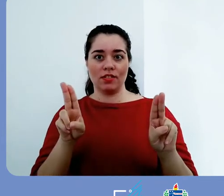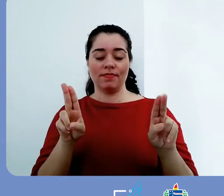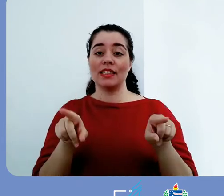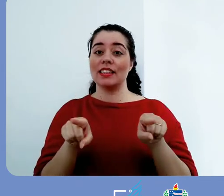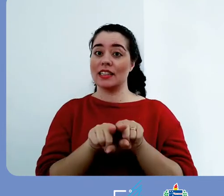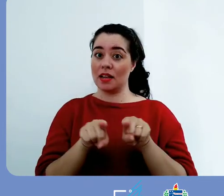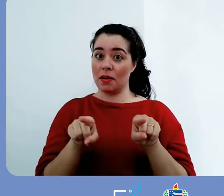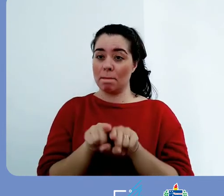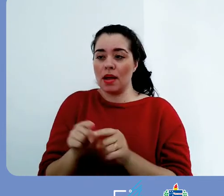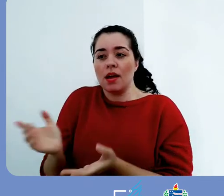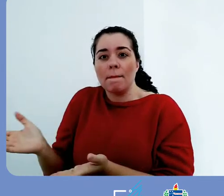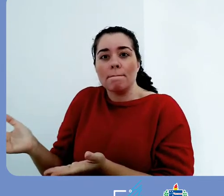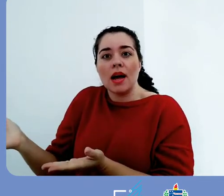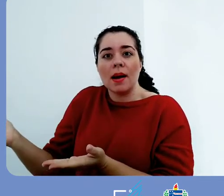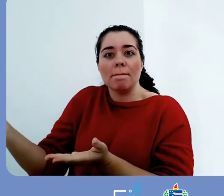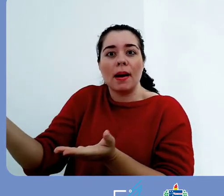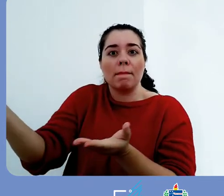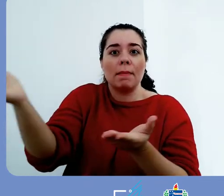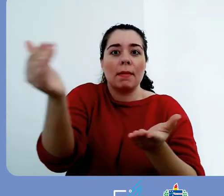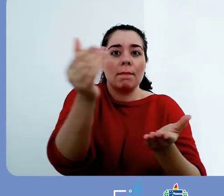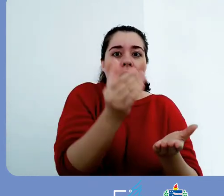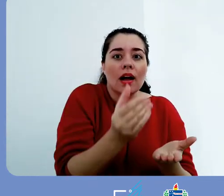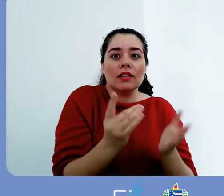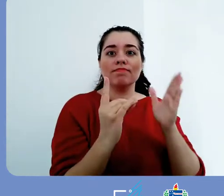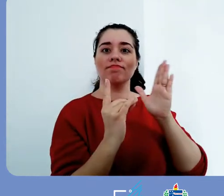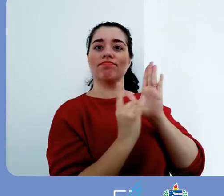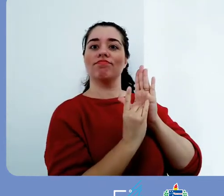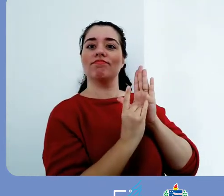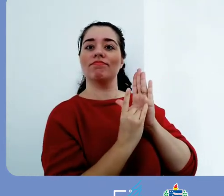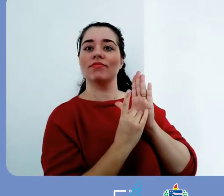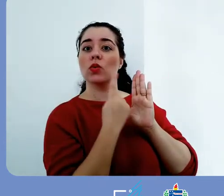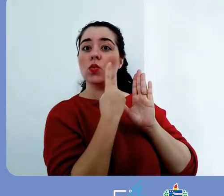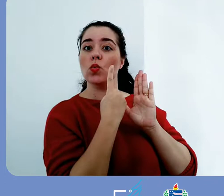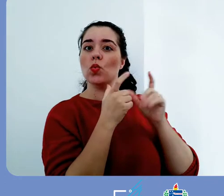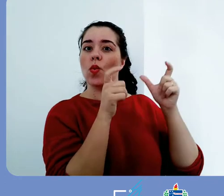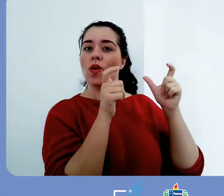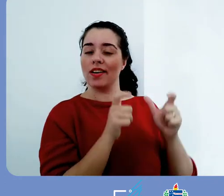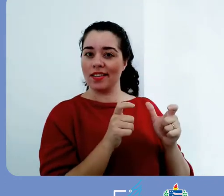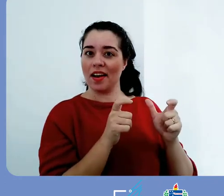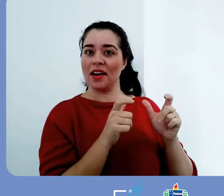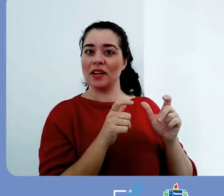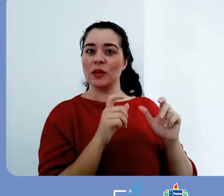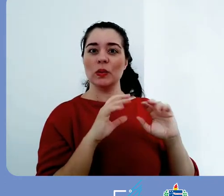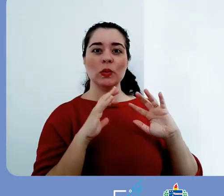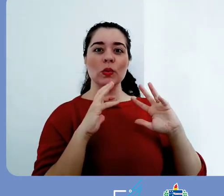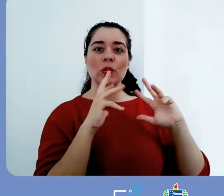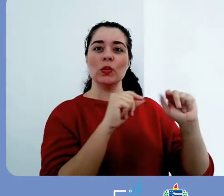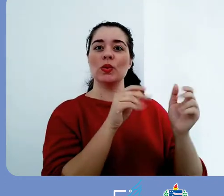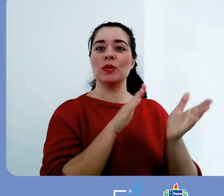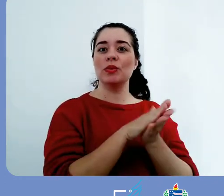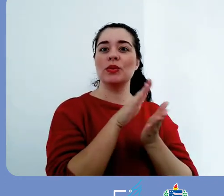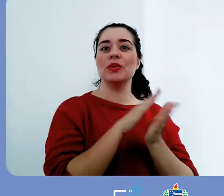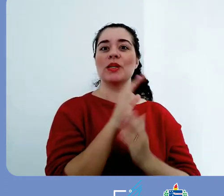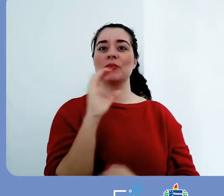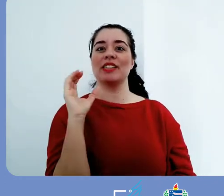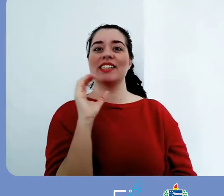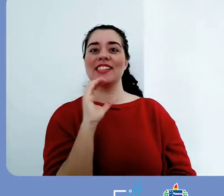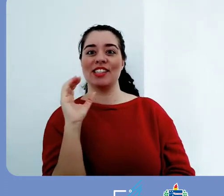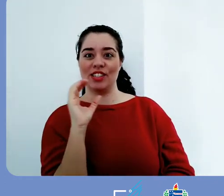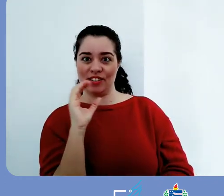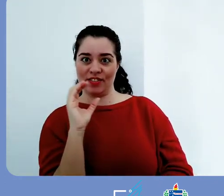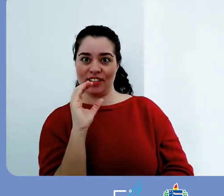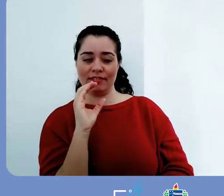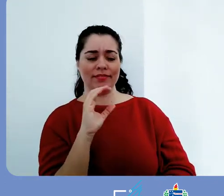científica da nossa universidade. Ele também tem como objetivo preservar a memória intelectual da